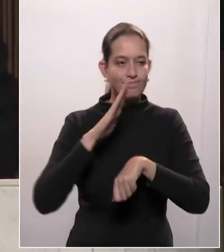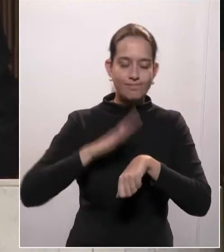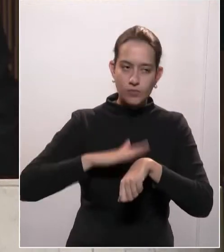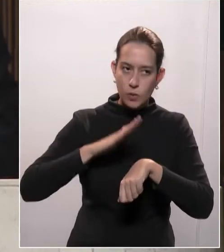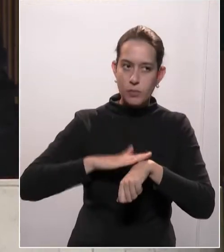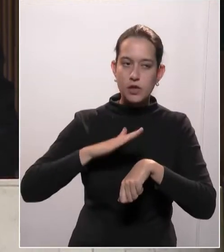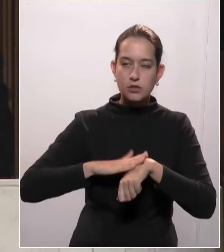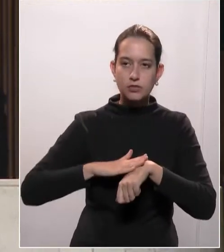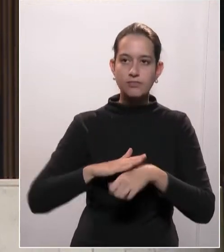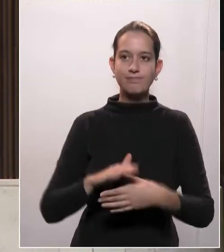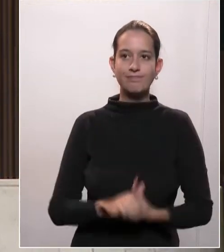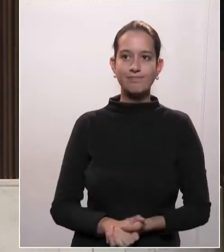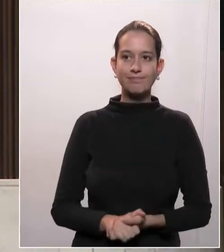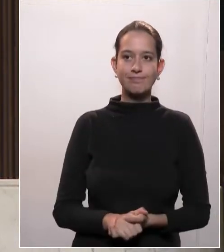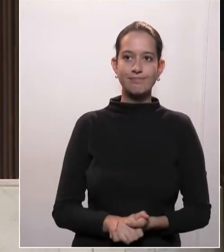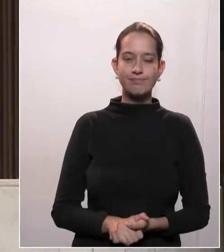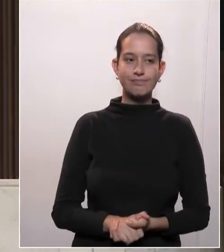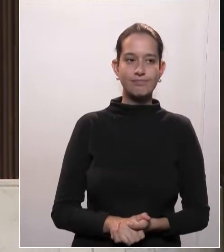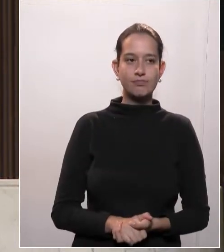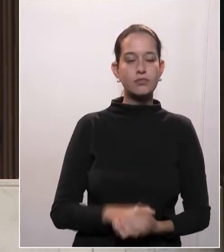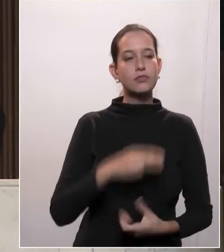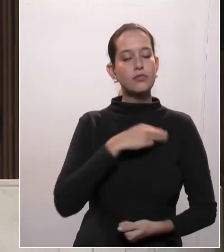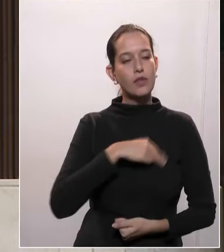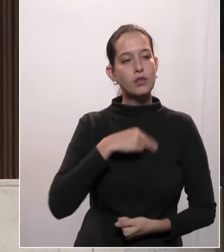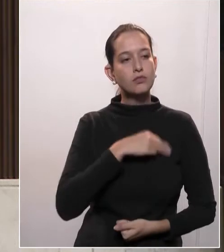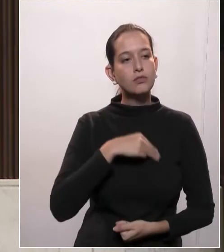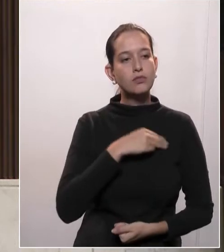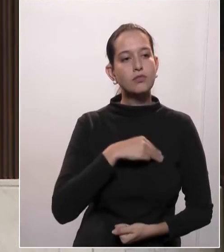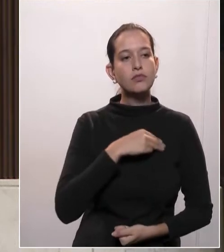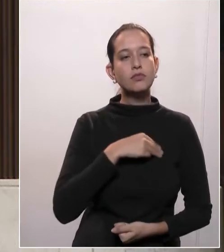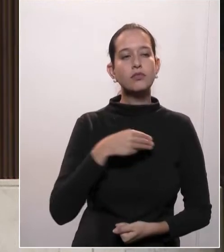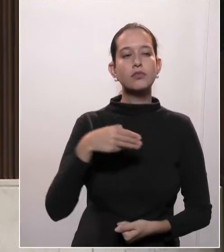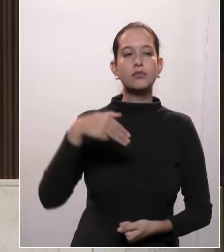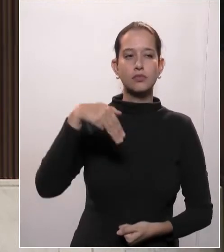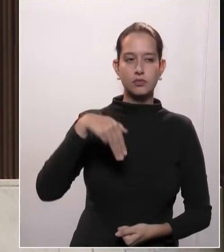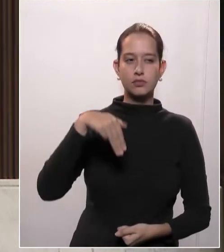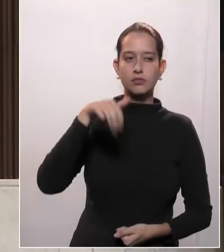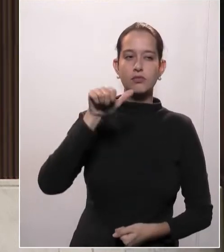O ministro Mandetta, que é ministro da Saúde,